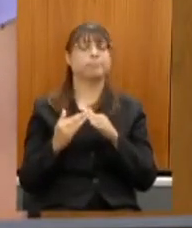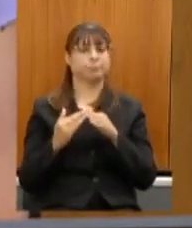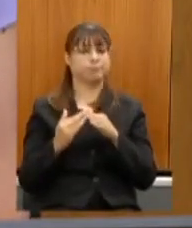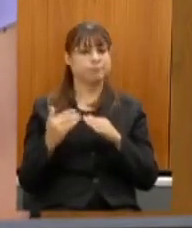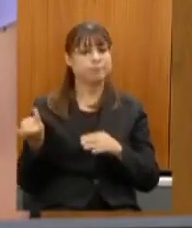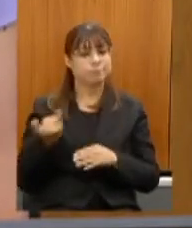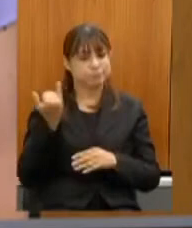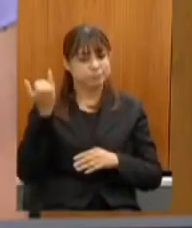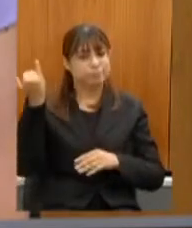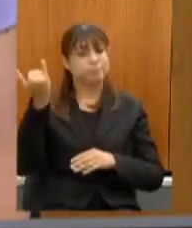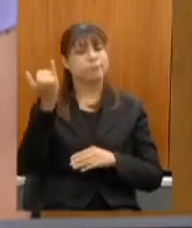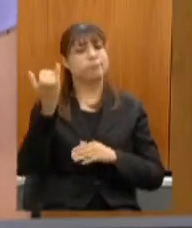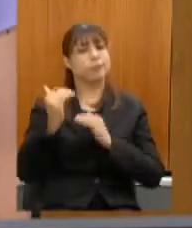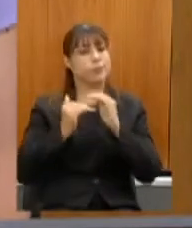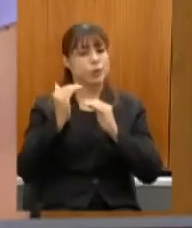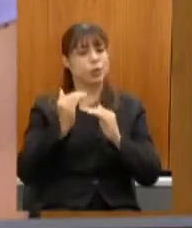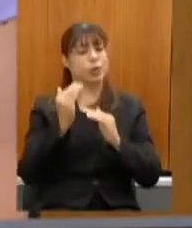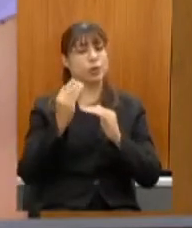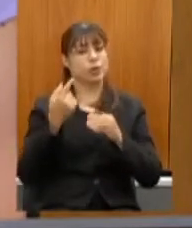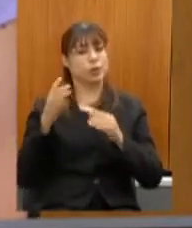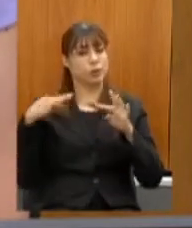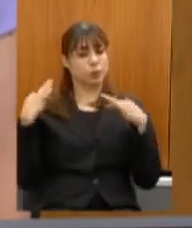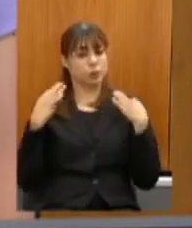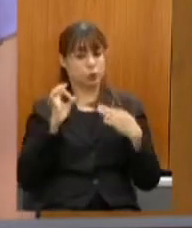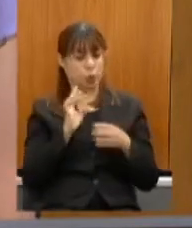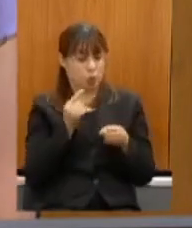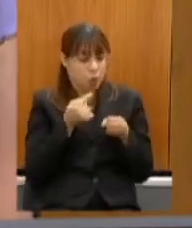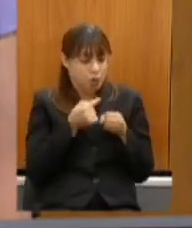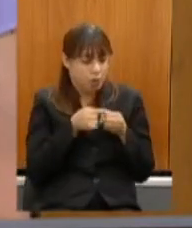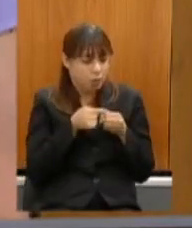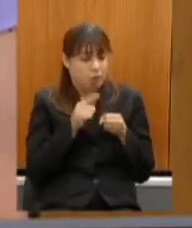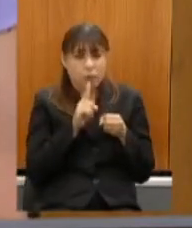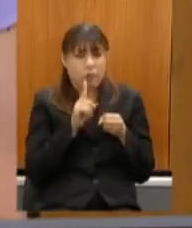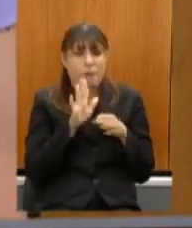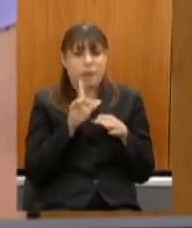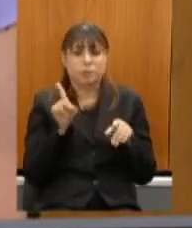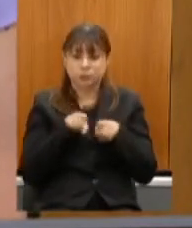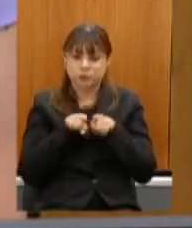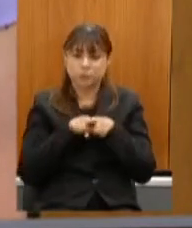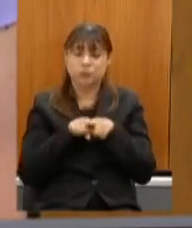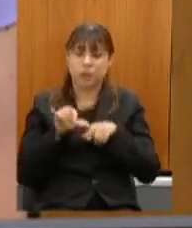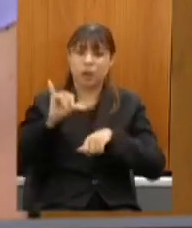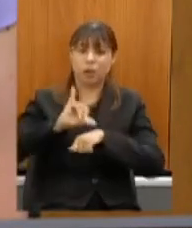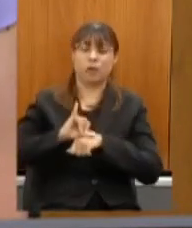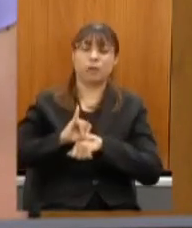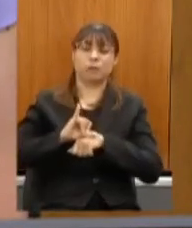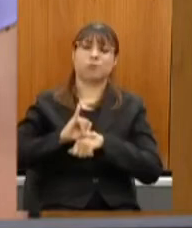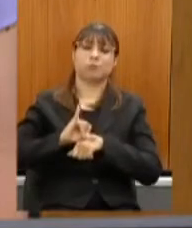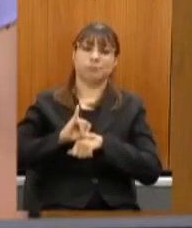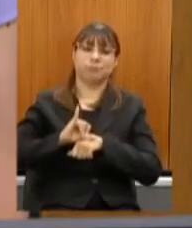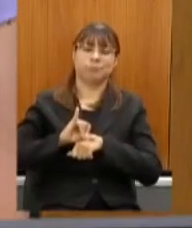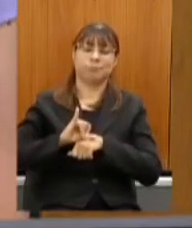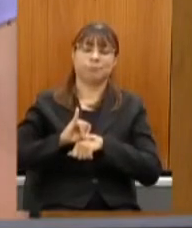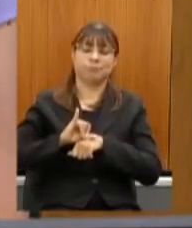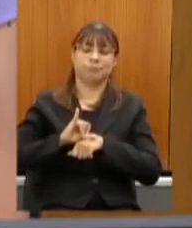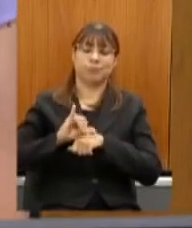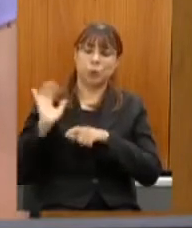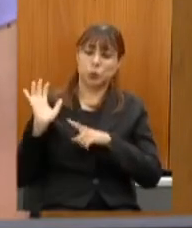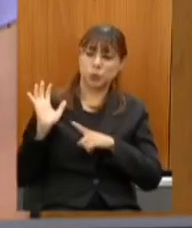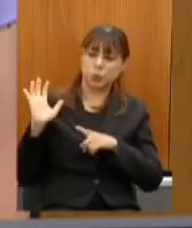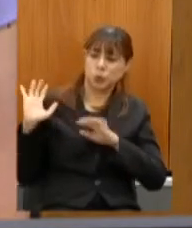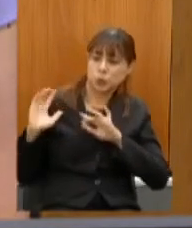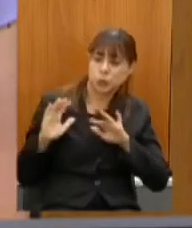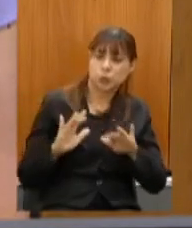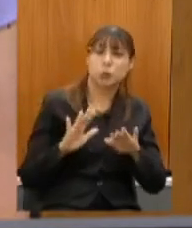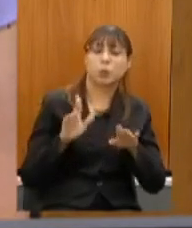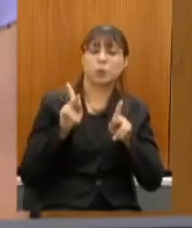desenvolva esse turismo não só no interior mas também na capital que a gente atraia mais pessoas o turismo